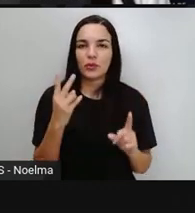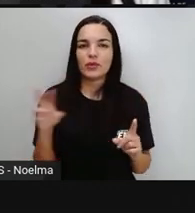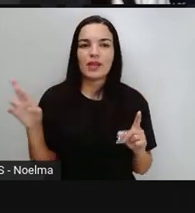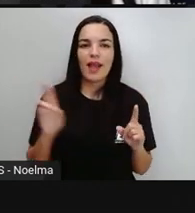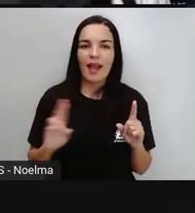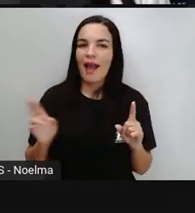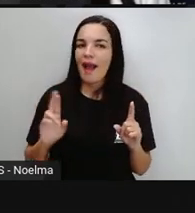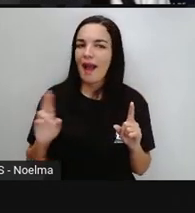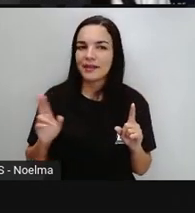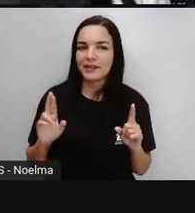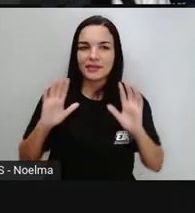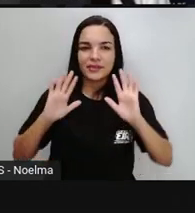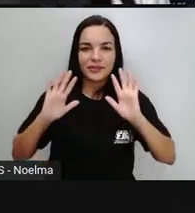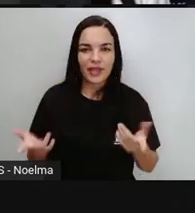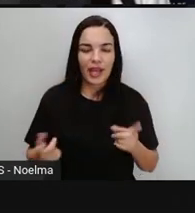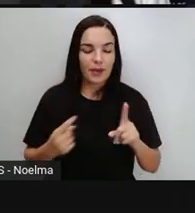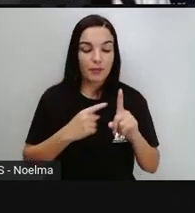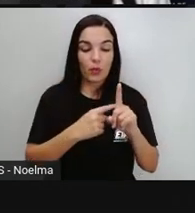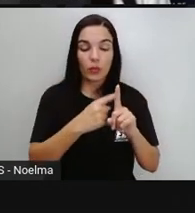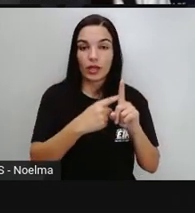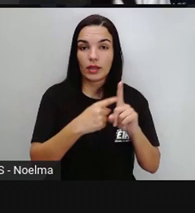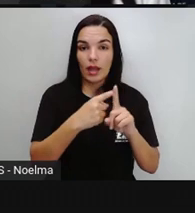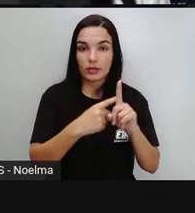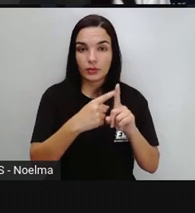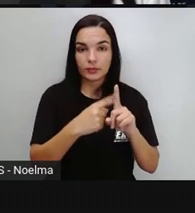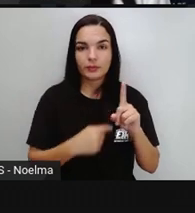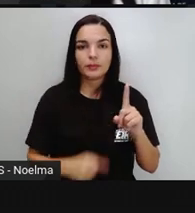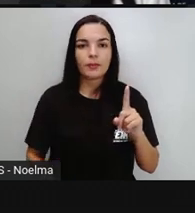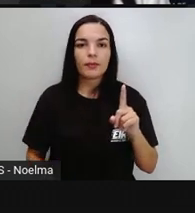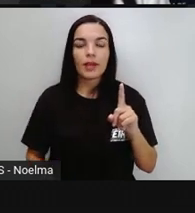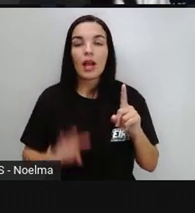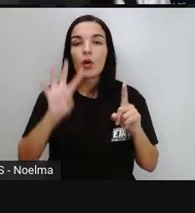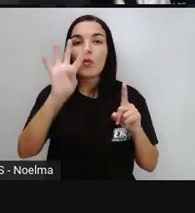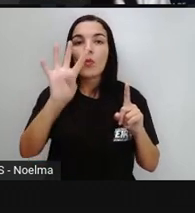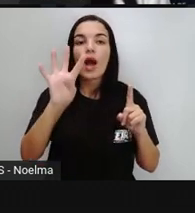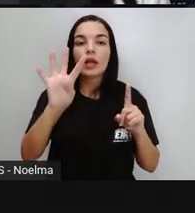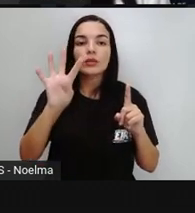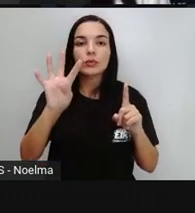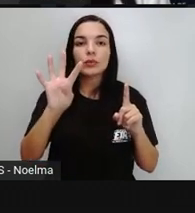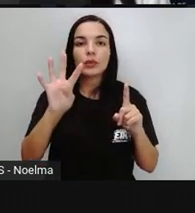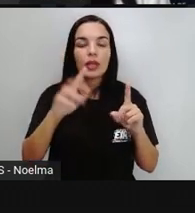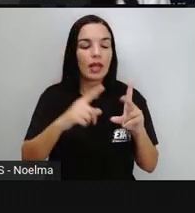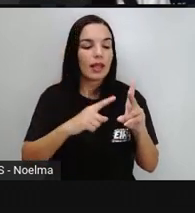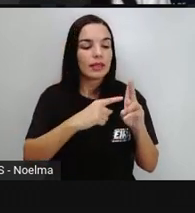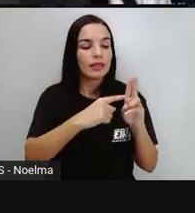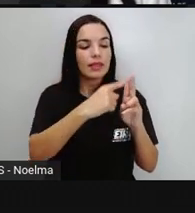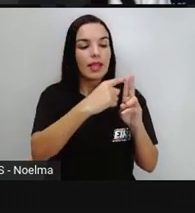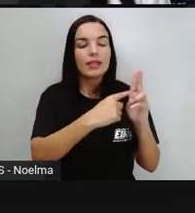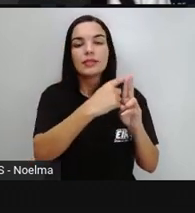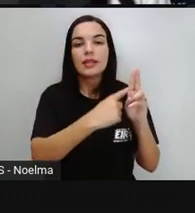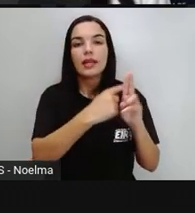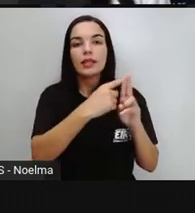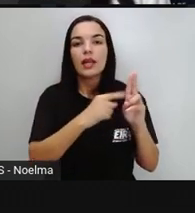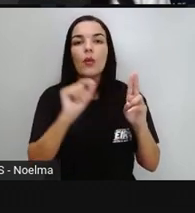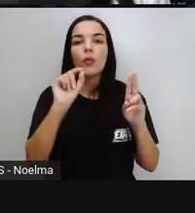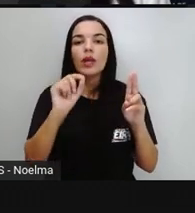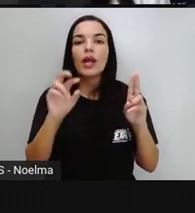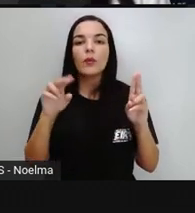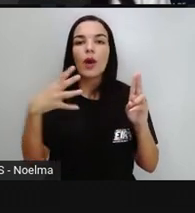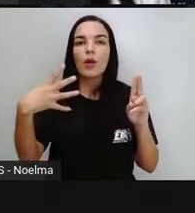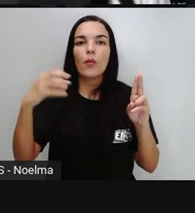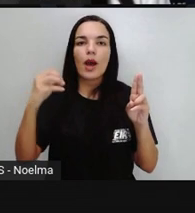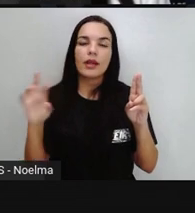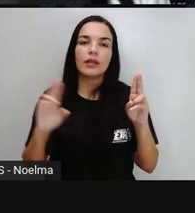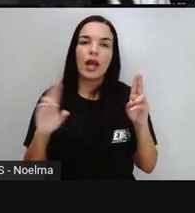Porque representa A unidade Agora 4 4 dezenas Que equivale A 40